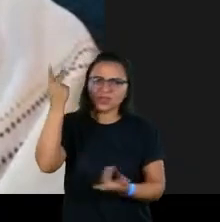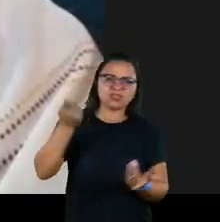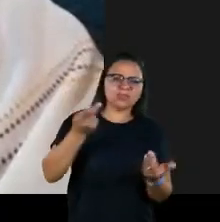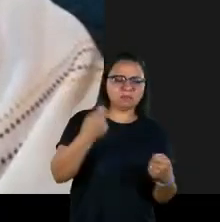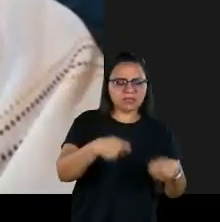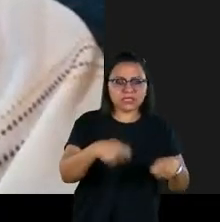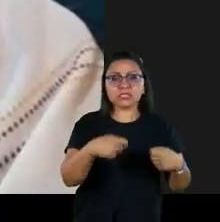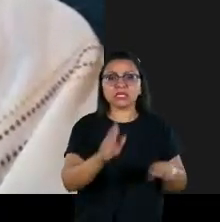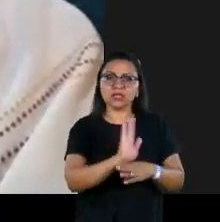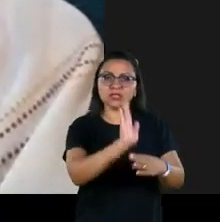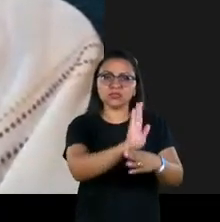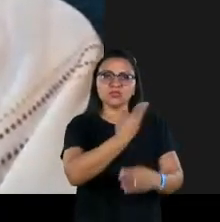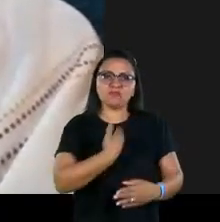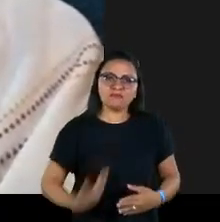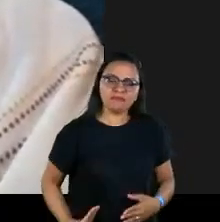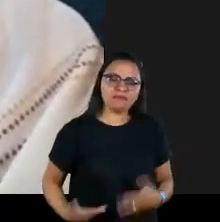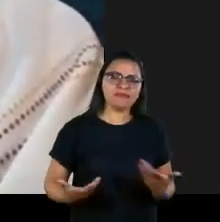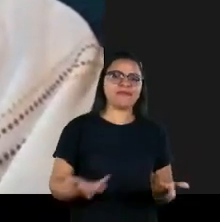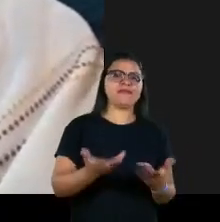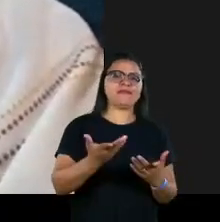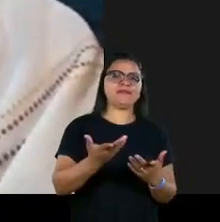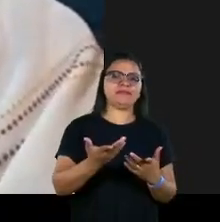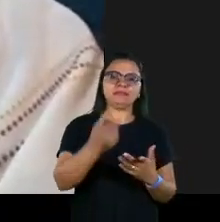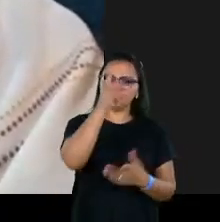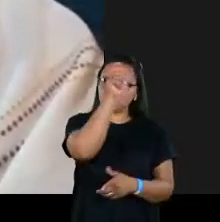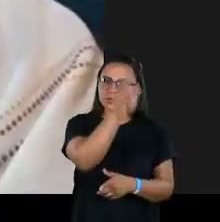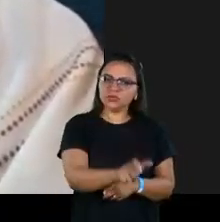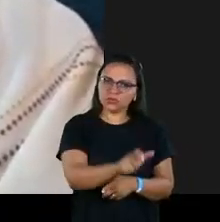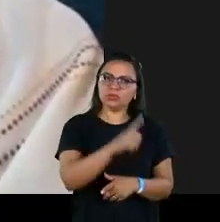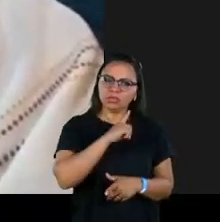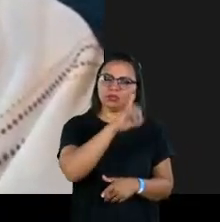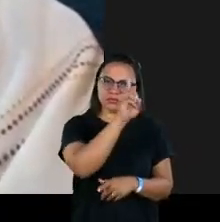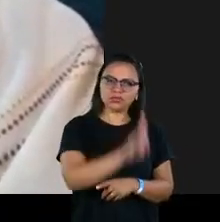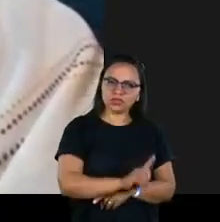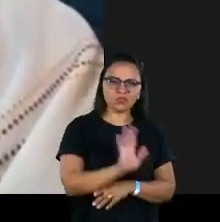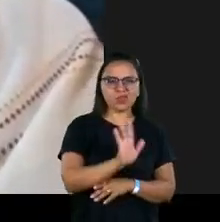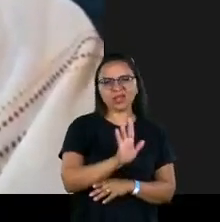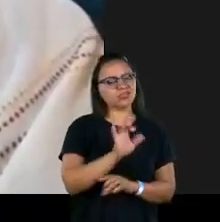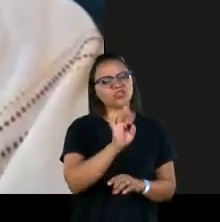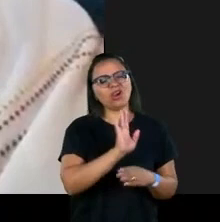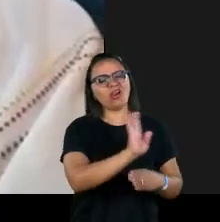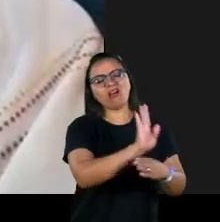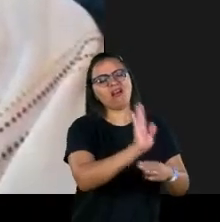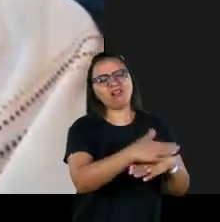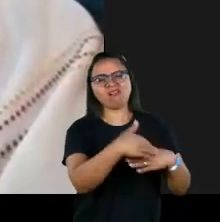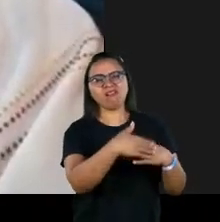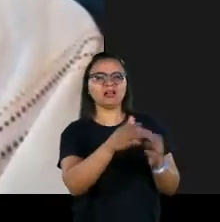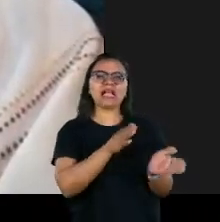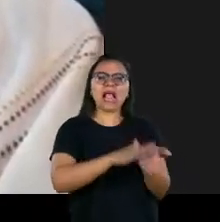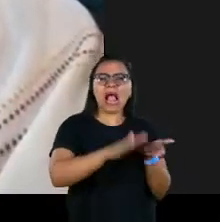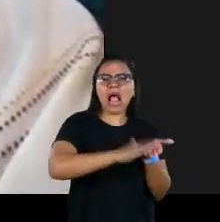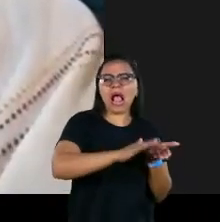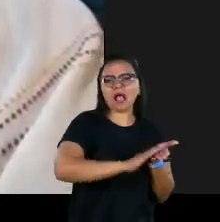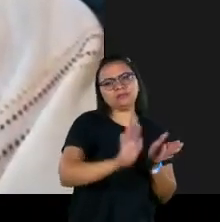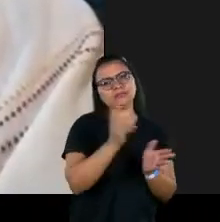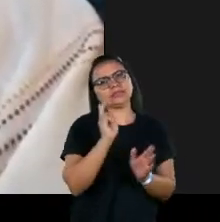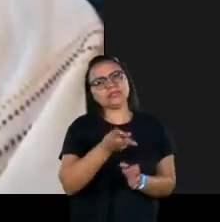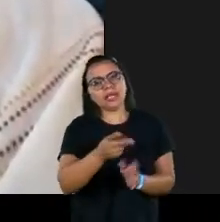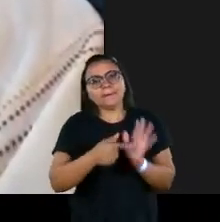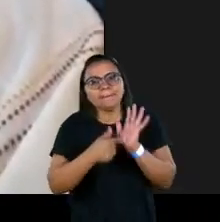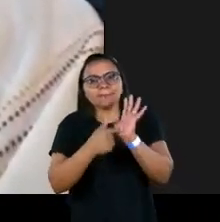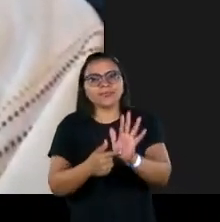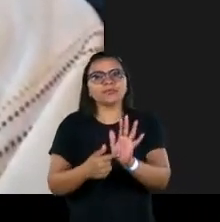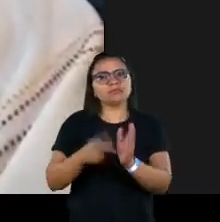que precisam do Estado como pessoas que são portadoras de direitos, não de favores ou como gastos, porque toda vez que se fala,